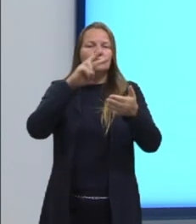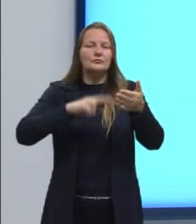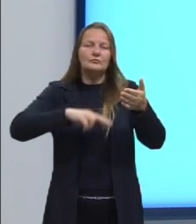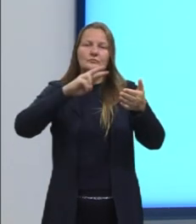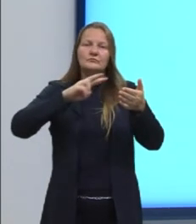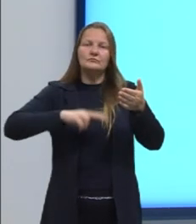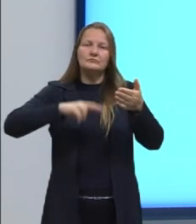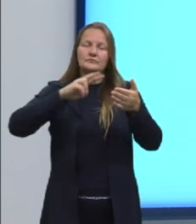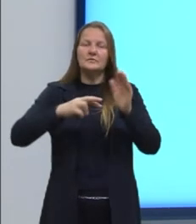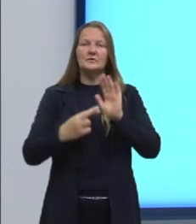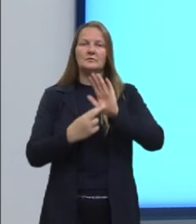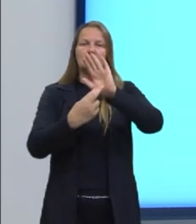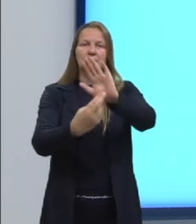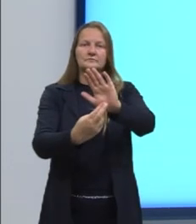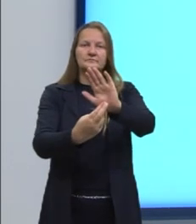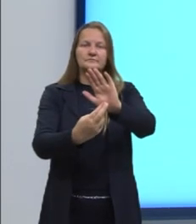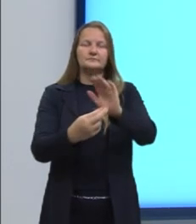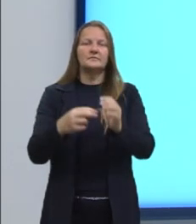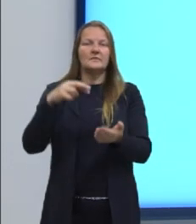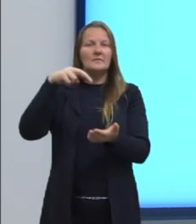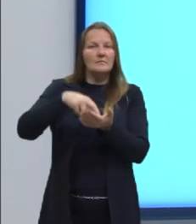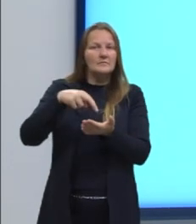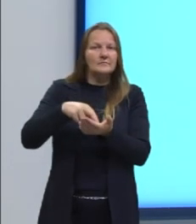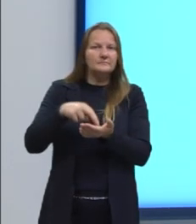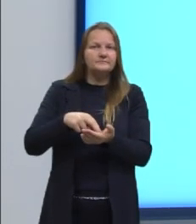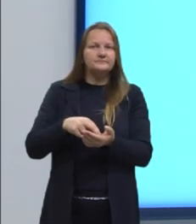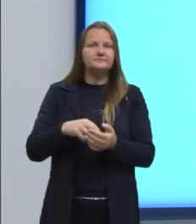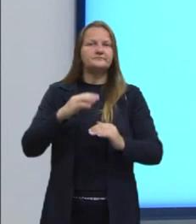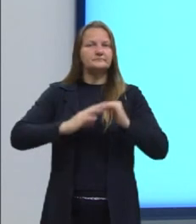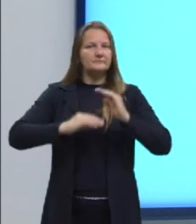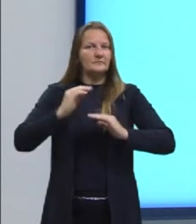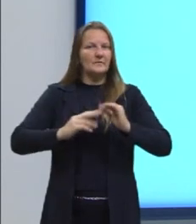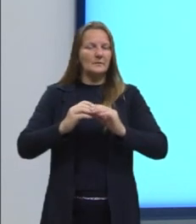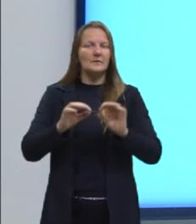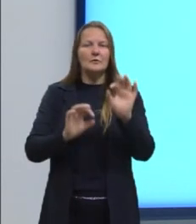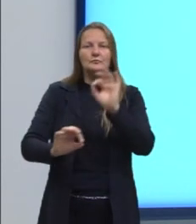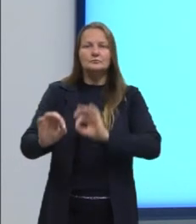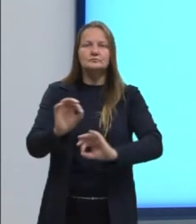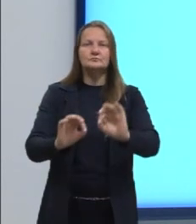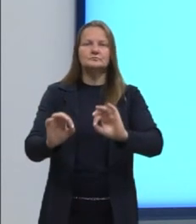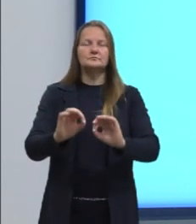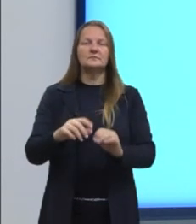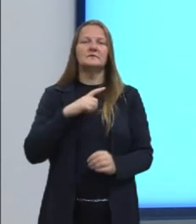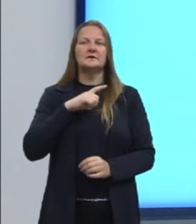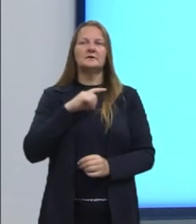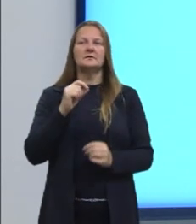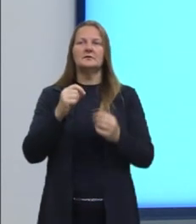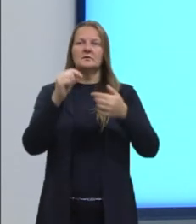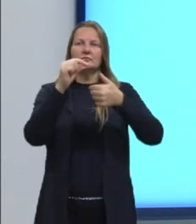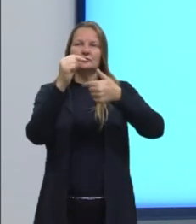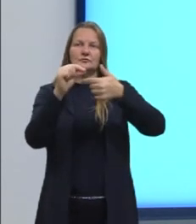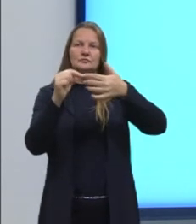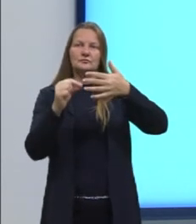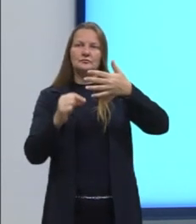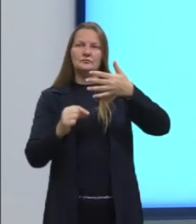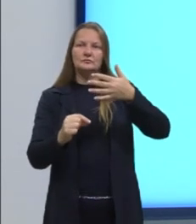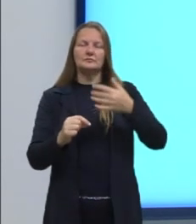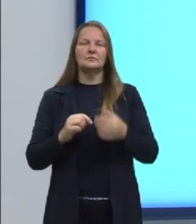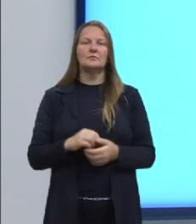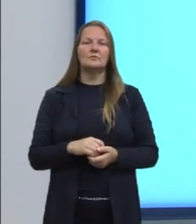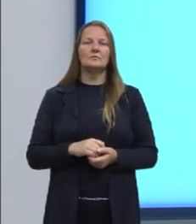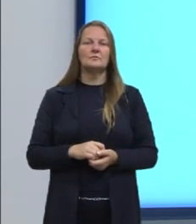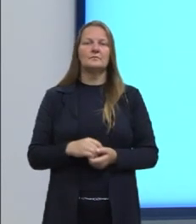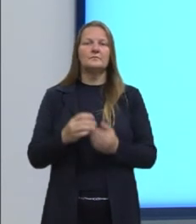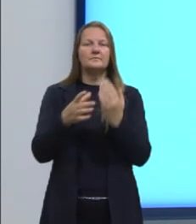e a representação da realidade e agir sobre ela. Aí nós temos, novamente, as habilidades.